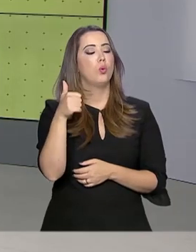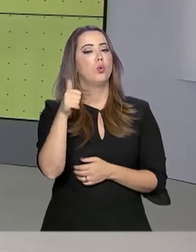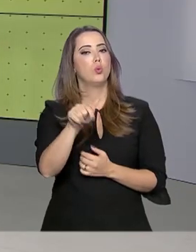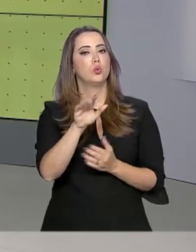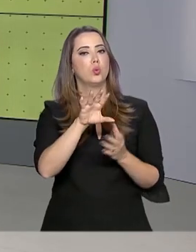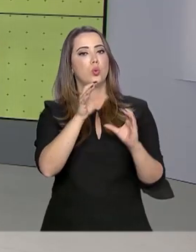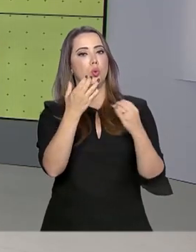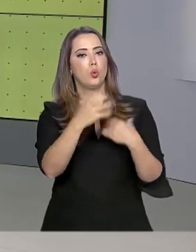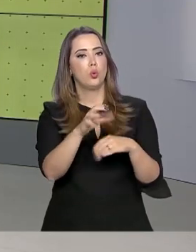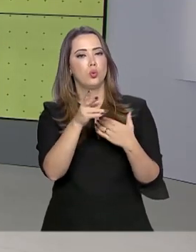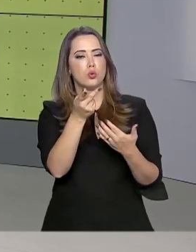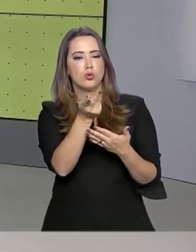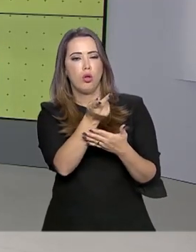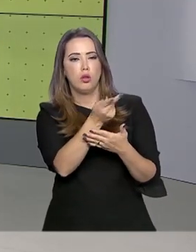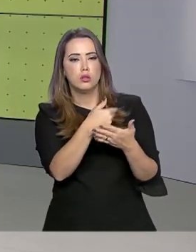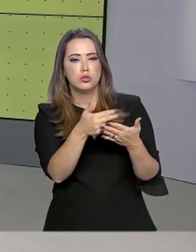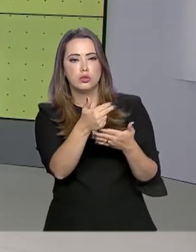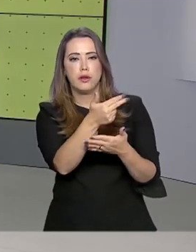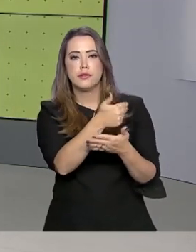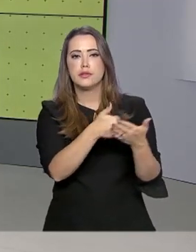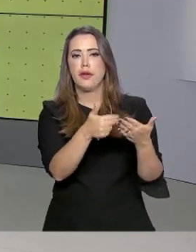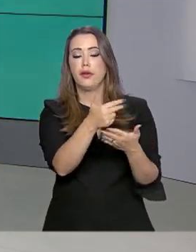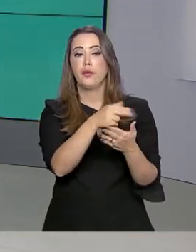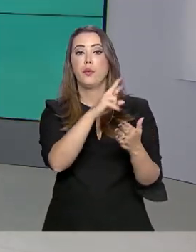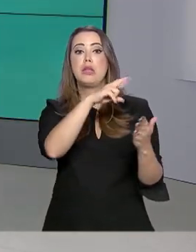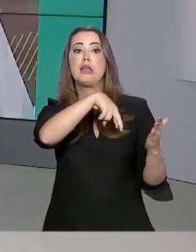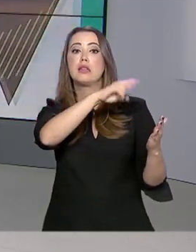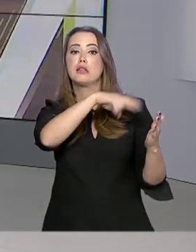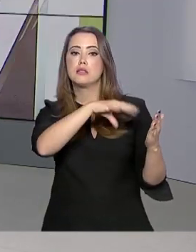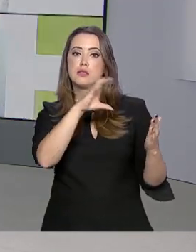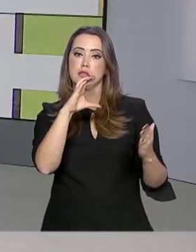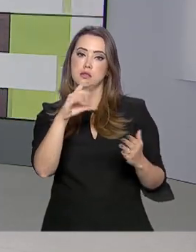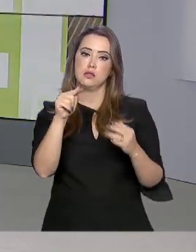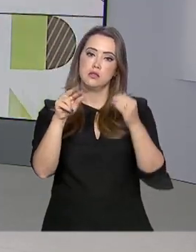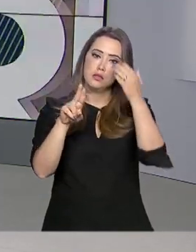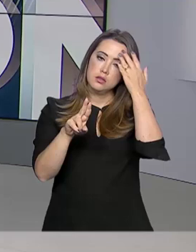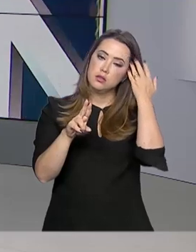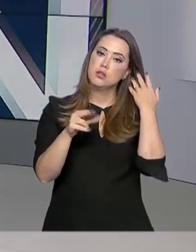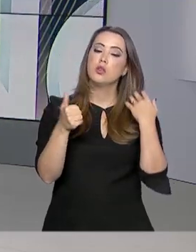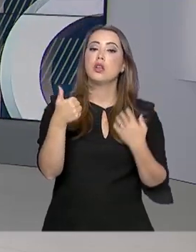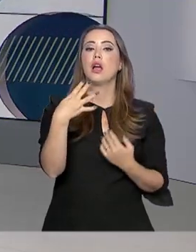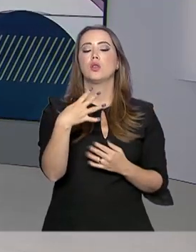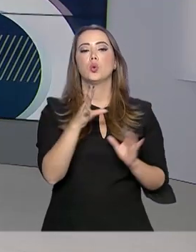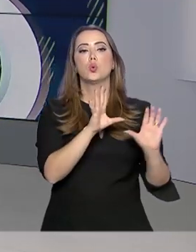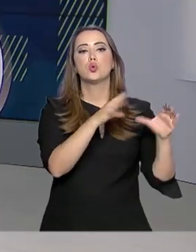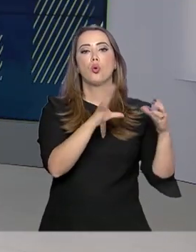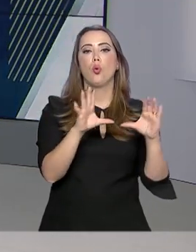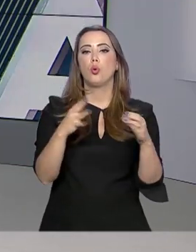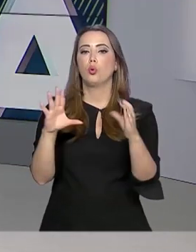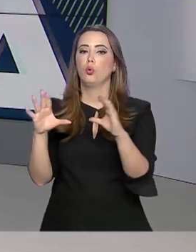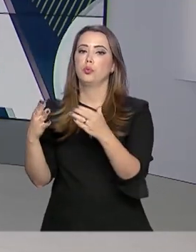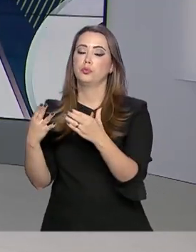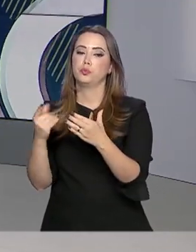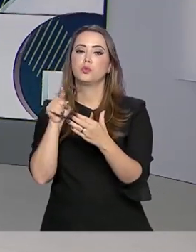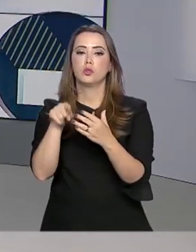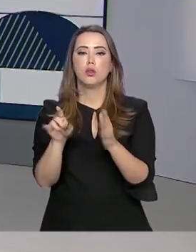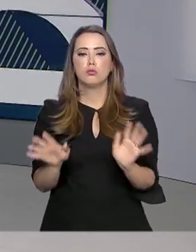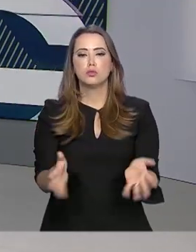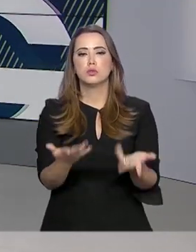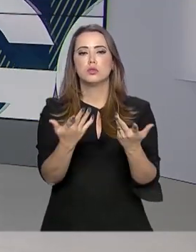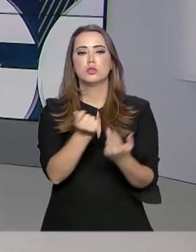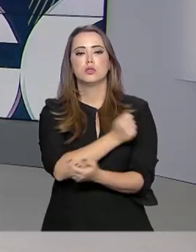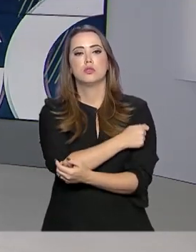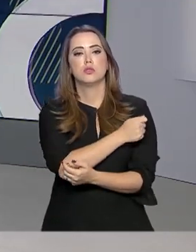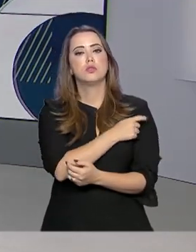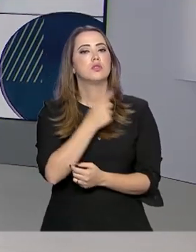de desenho e redação da Controladoria Geral da União, dividido em 14 categorias. O concurso pretende despertar nos